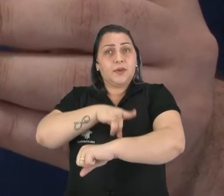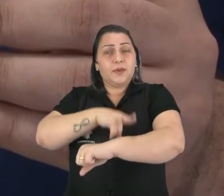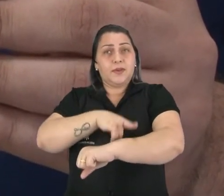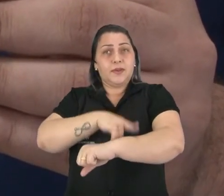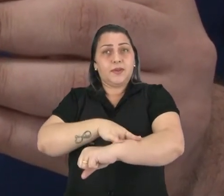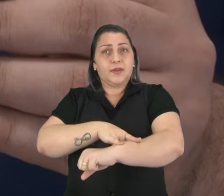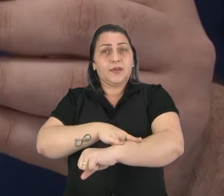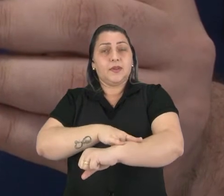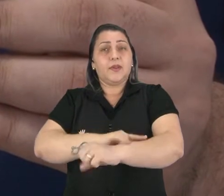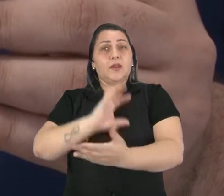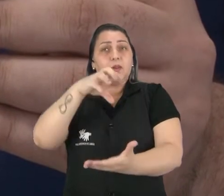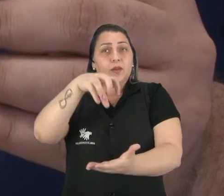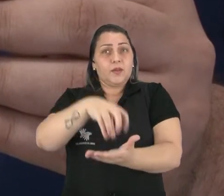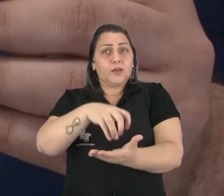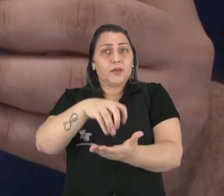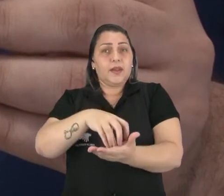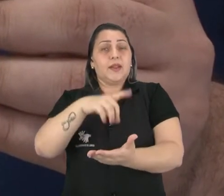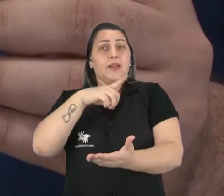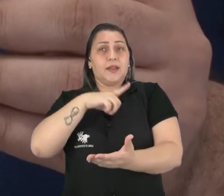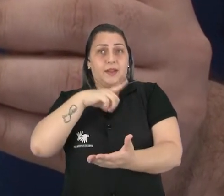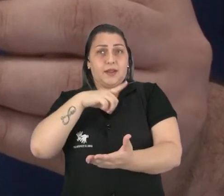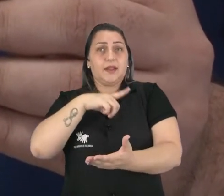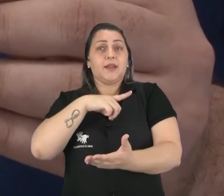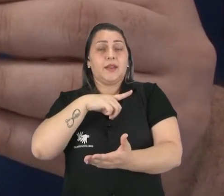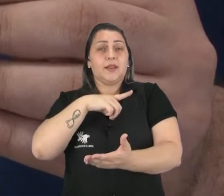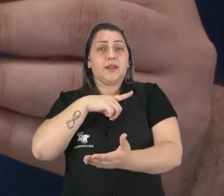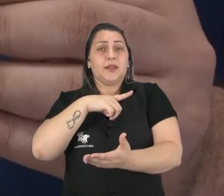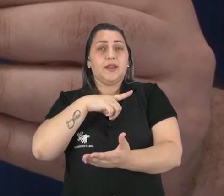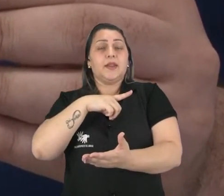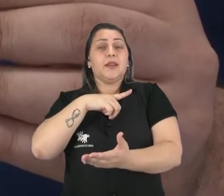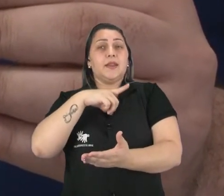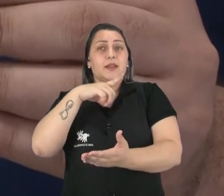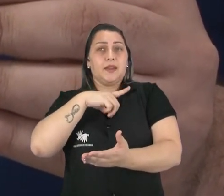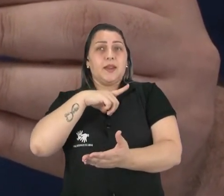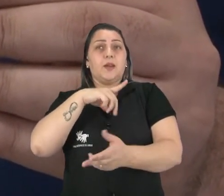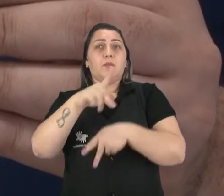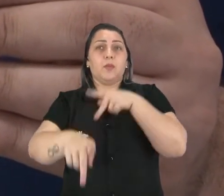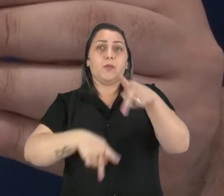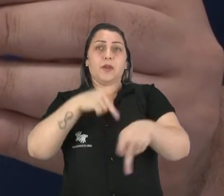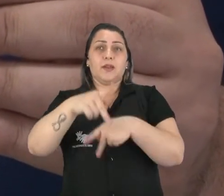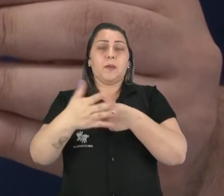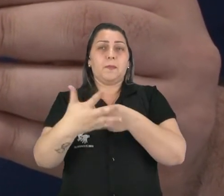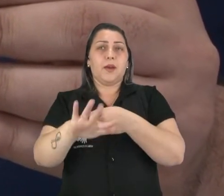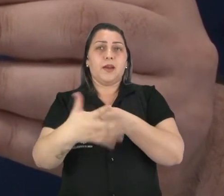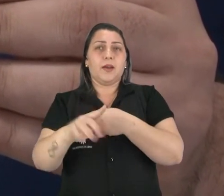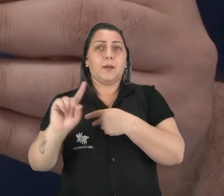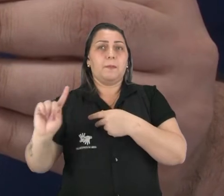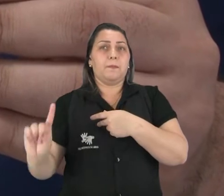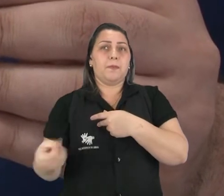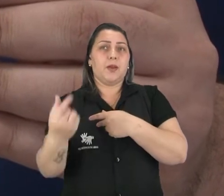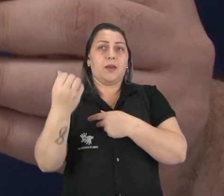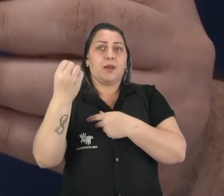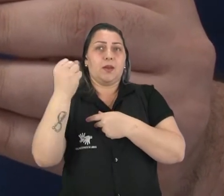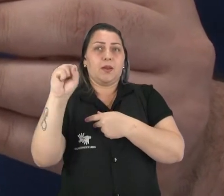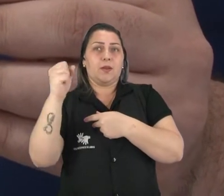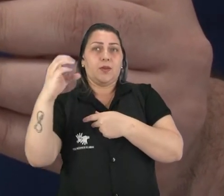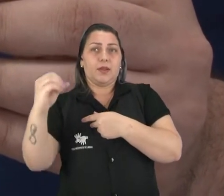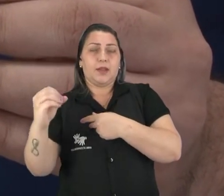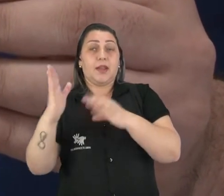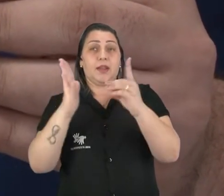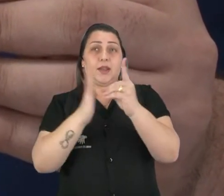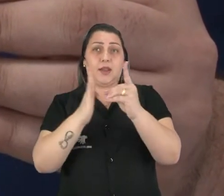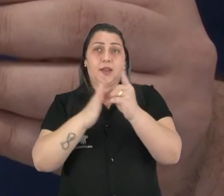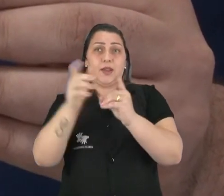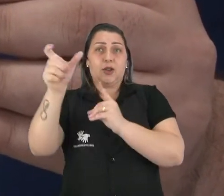A aldeia que cedia a cerimônia tem a população aproximada de 1.080 indígenas.